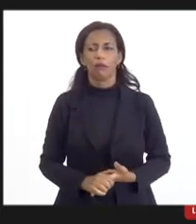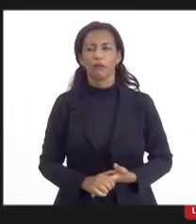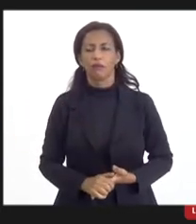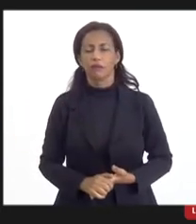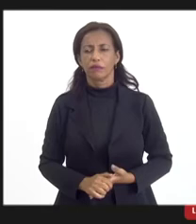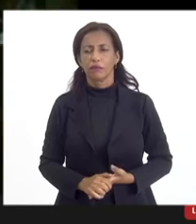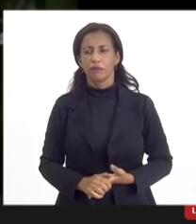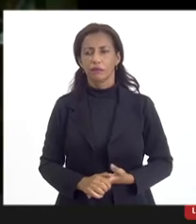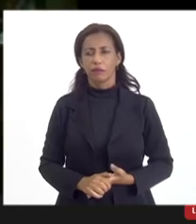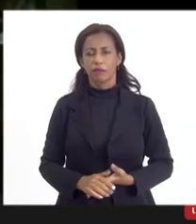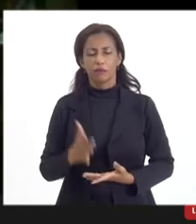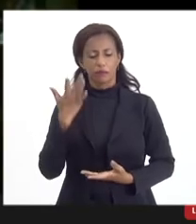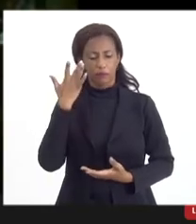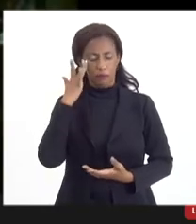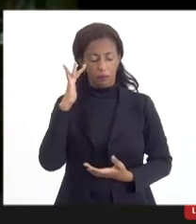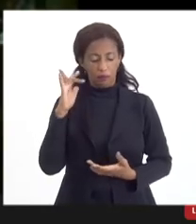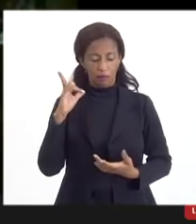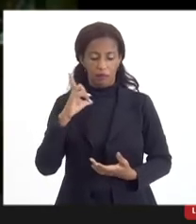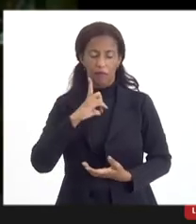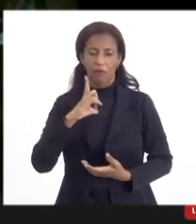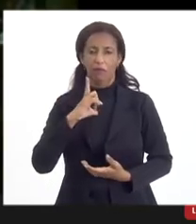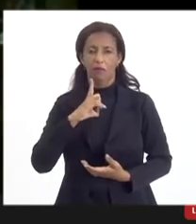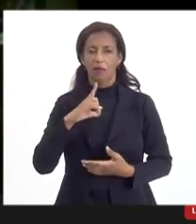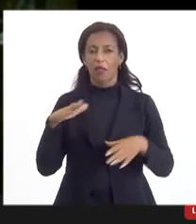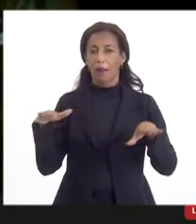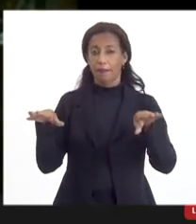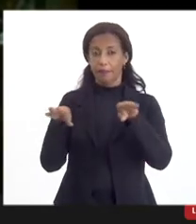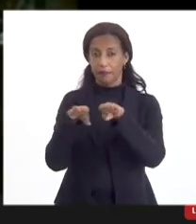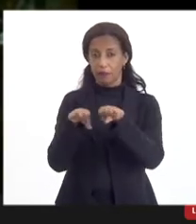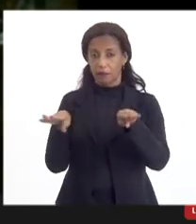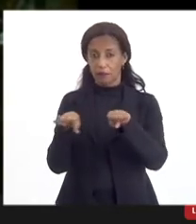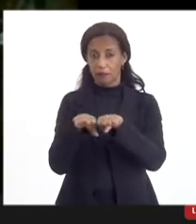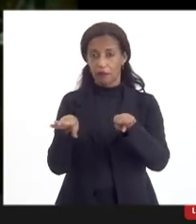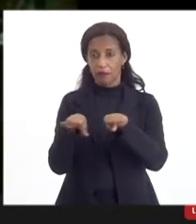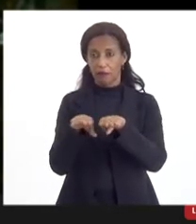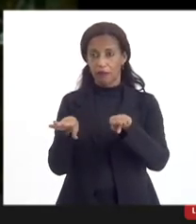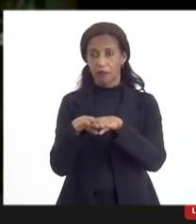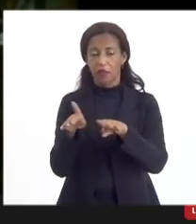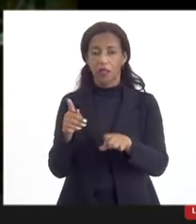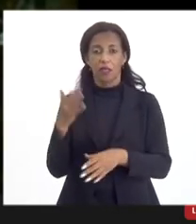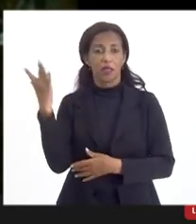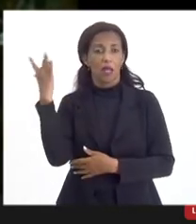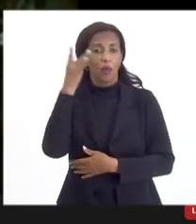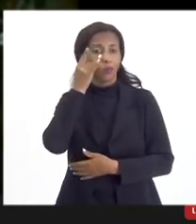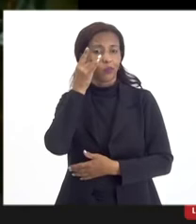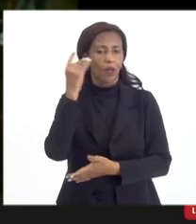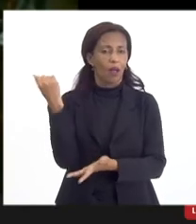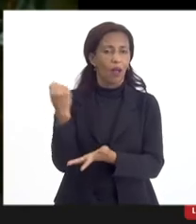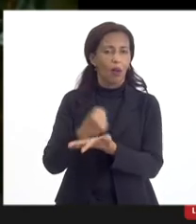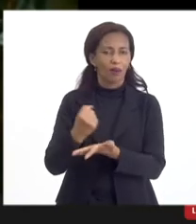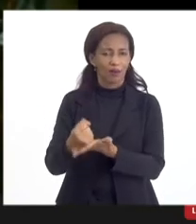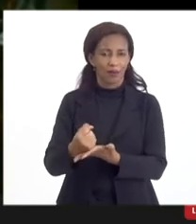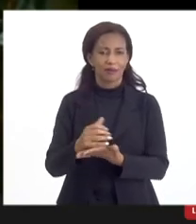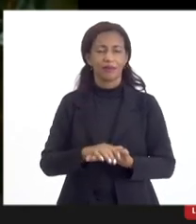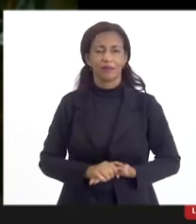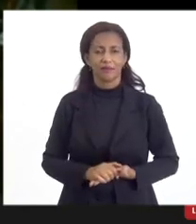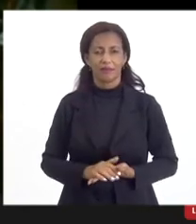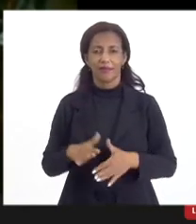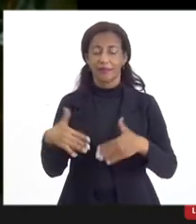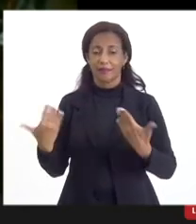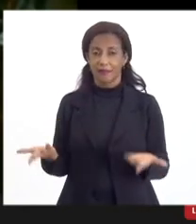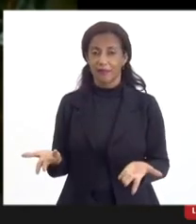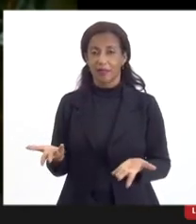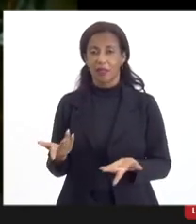Olha, eu acho que teria que acontecer na medida em que se comprovasse os contratos, então,